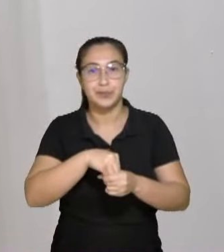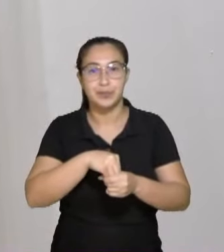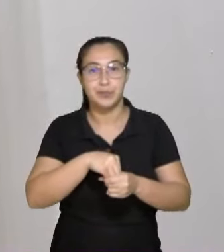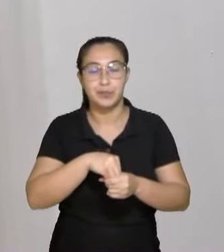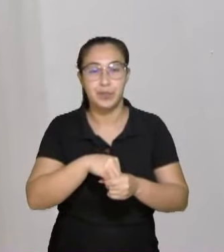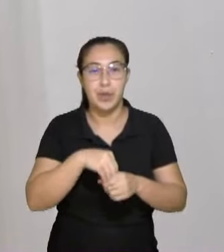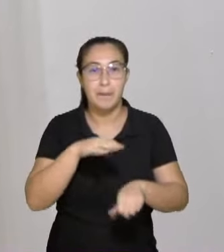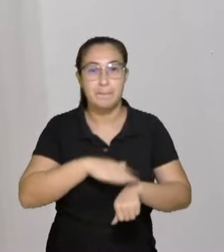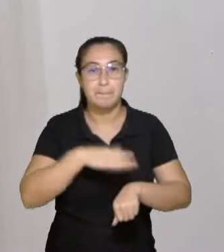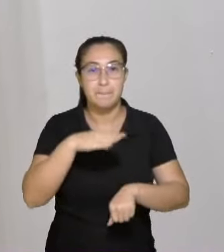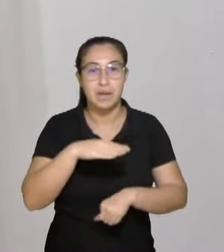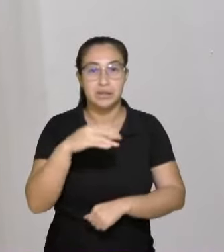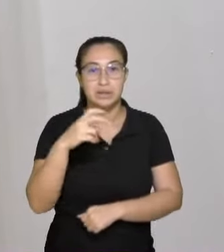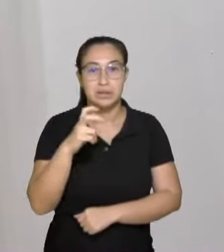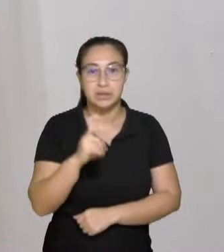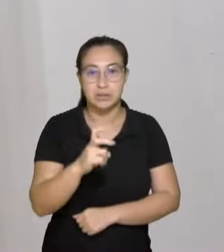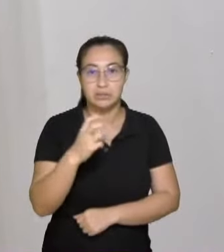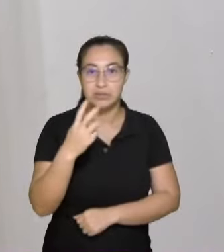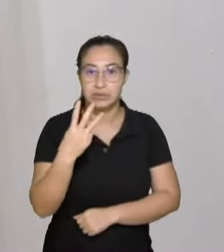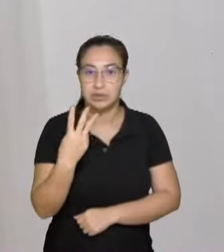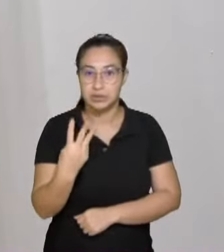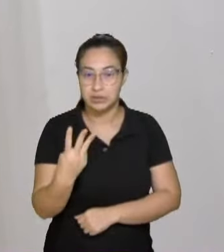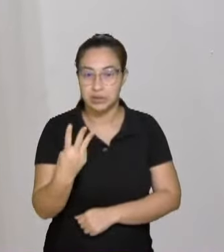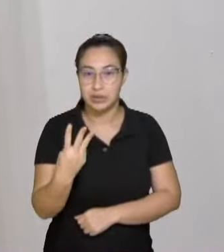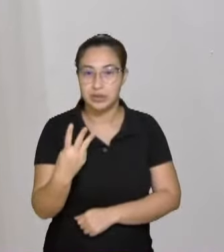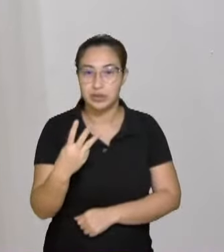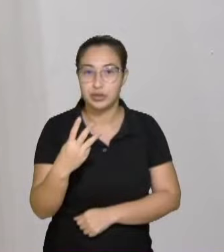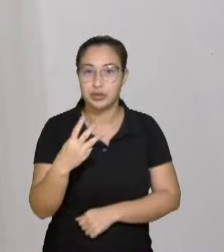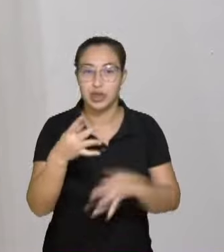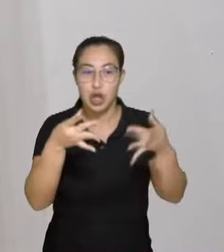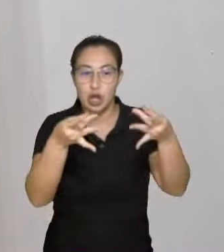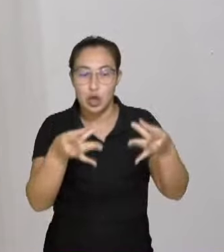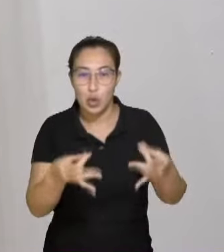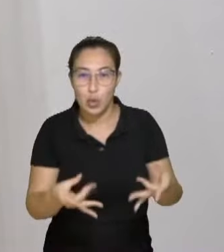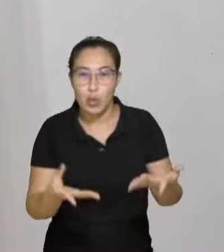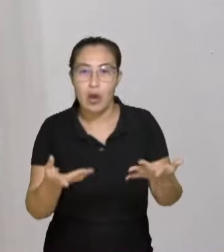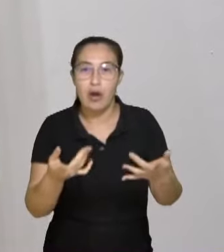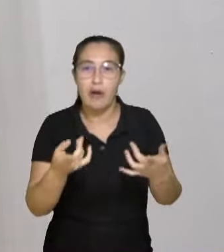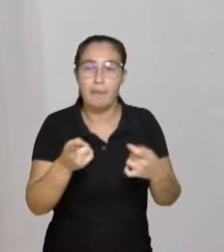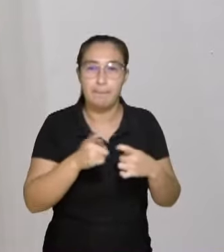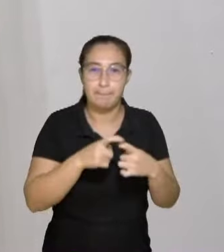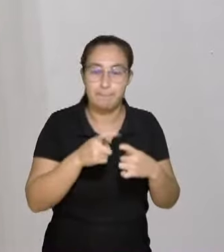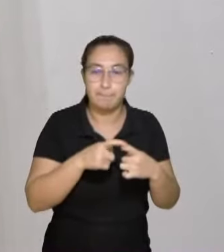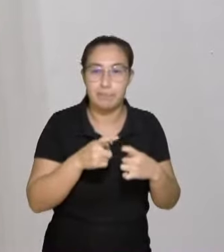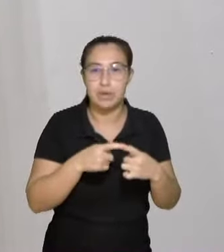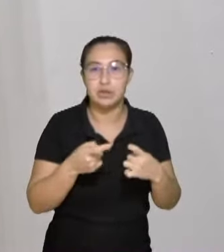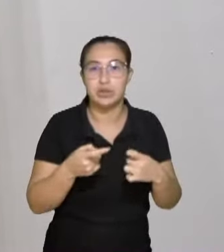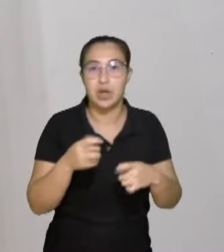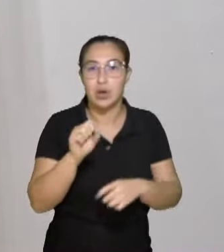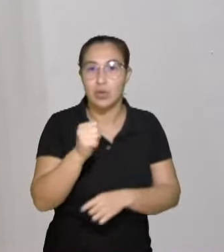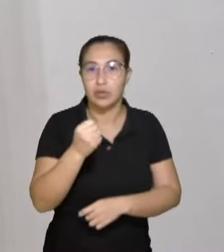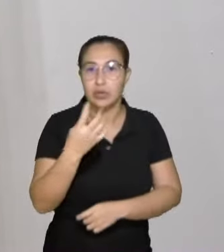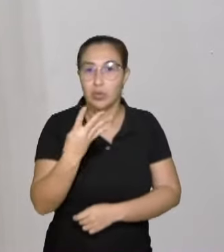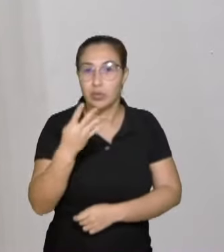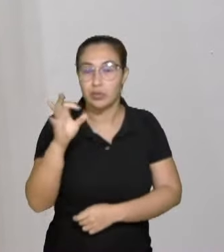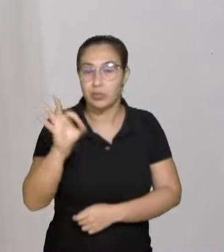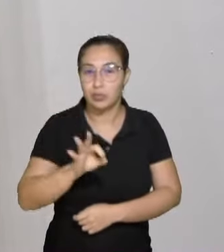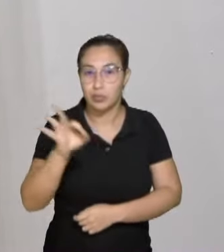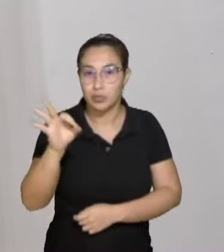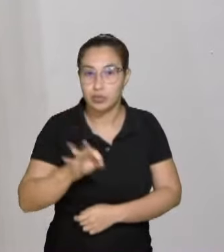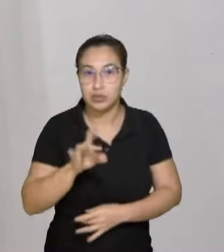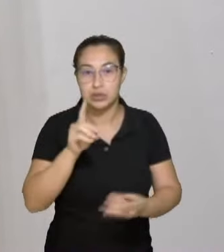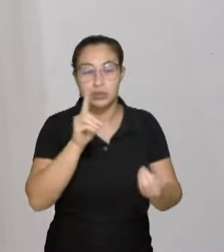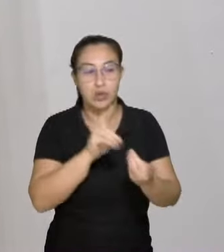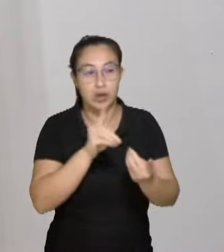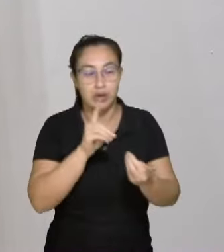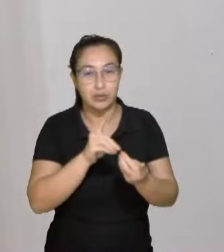mais de 53 especialidades médicas, 84% de atendimentos feitos pelo SUS,